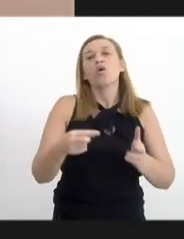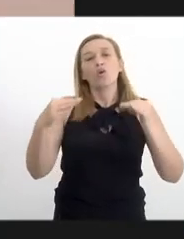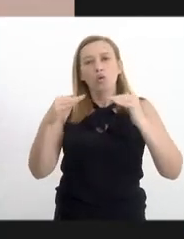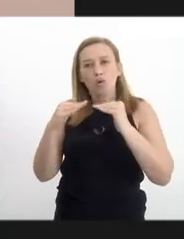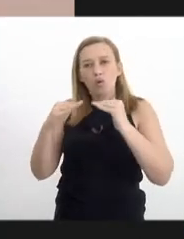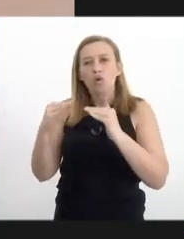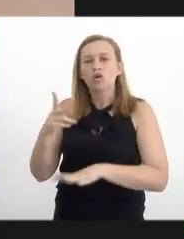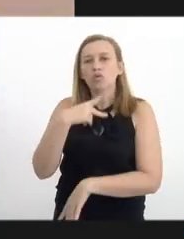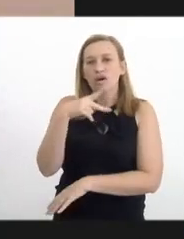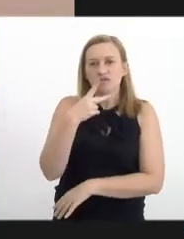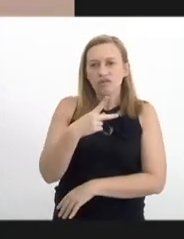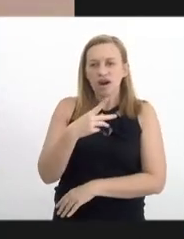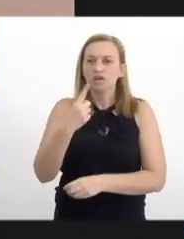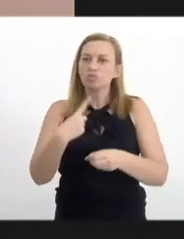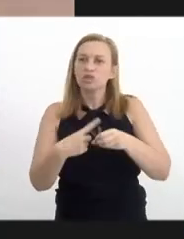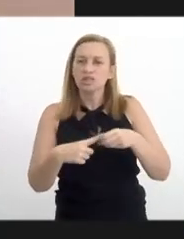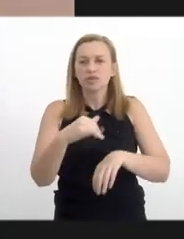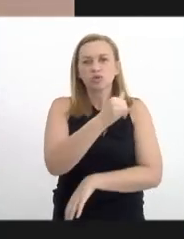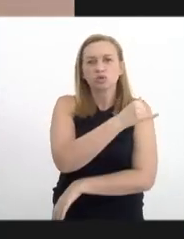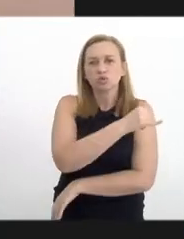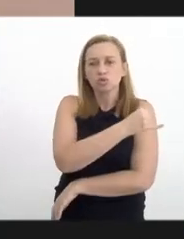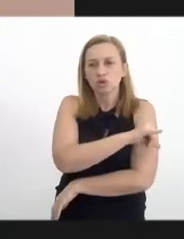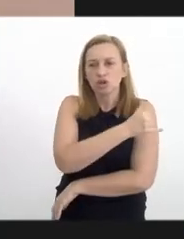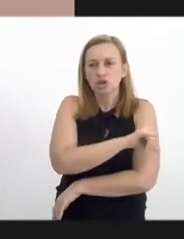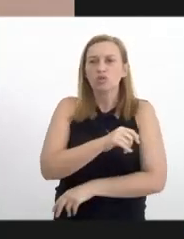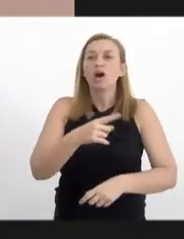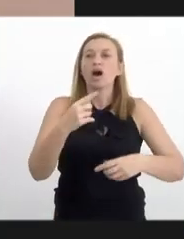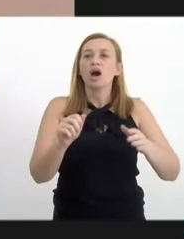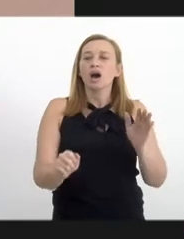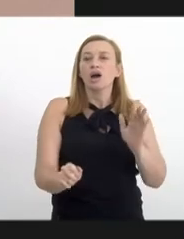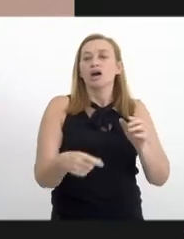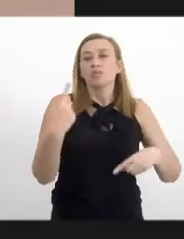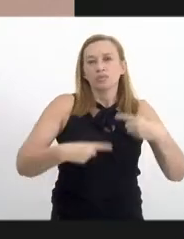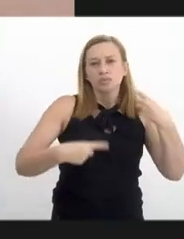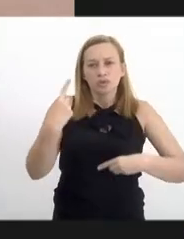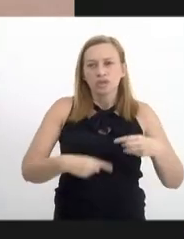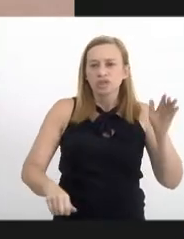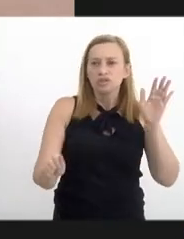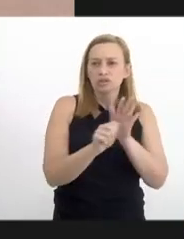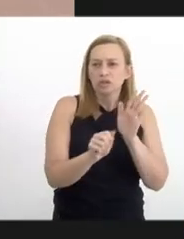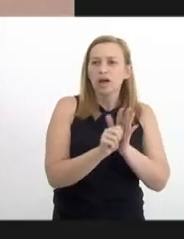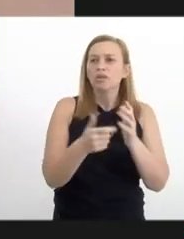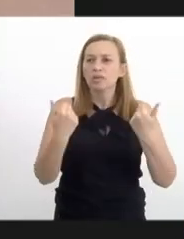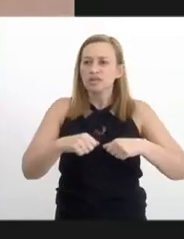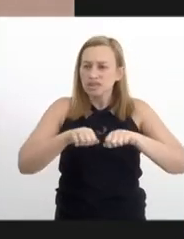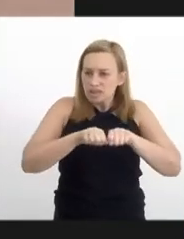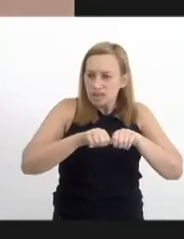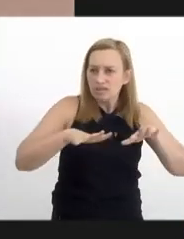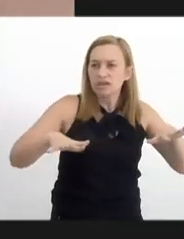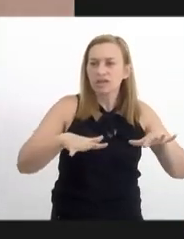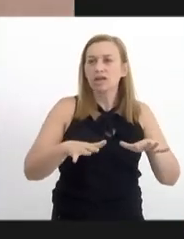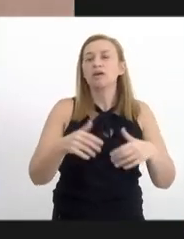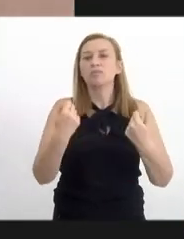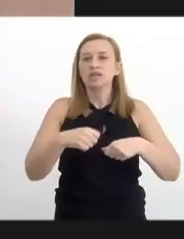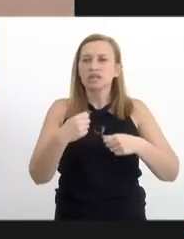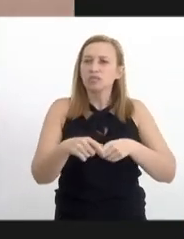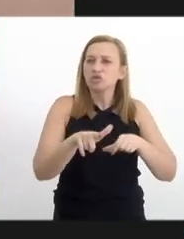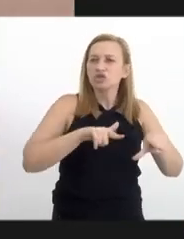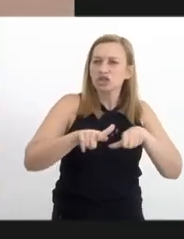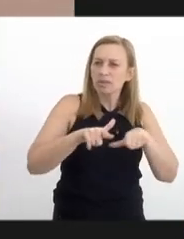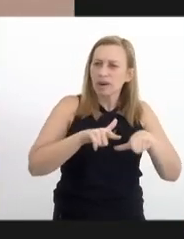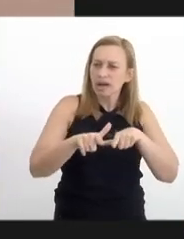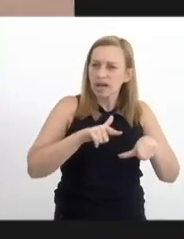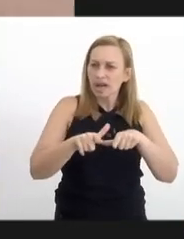com a fala do município do Rio, a política sobre drogas ela deve ser intersetorial, nós devemos trabalhar aí